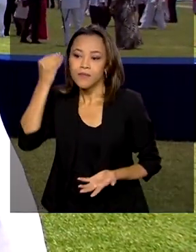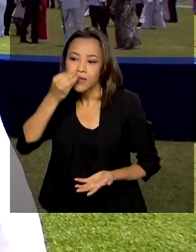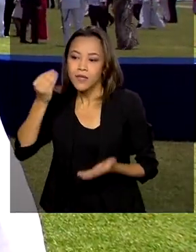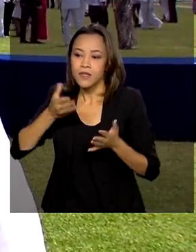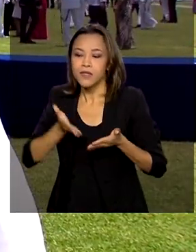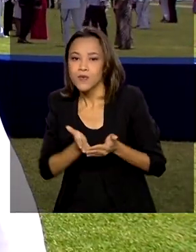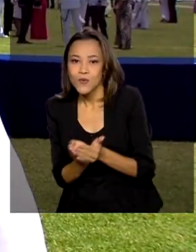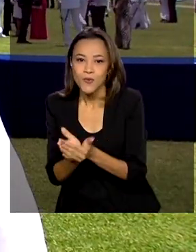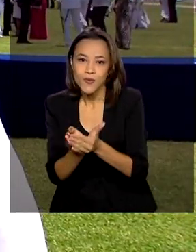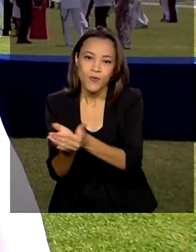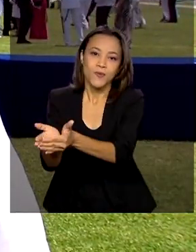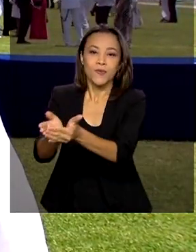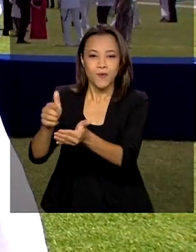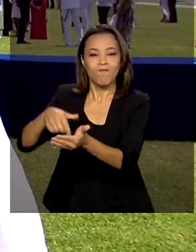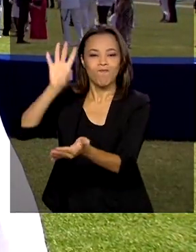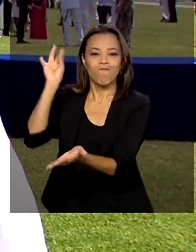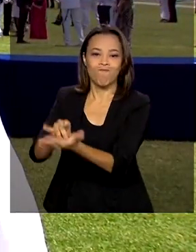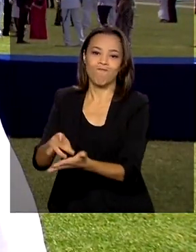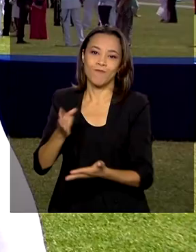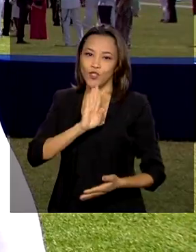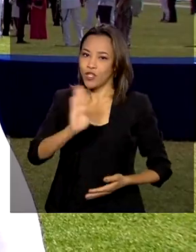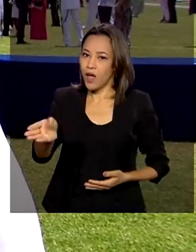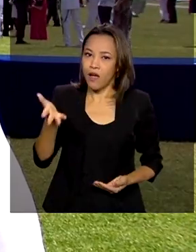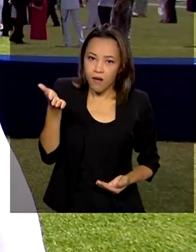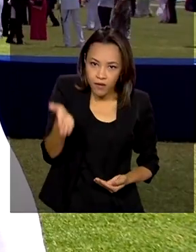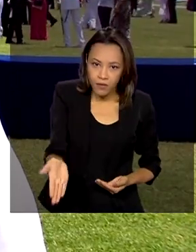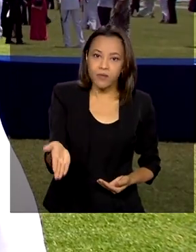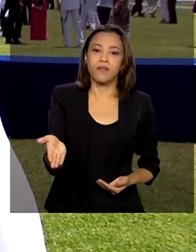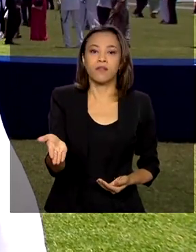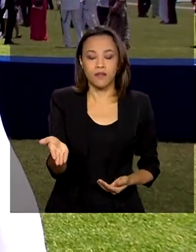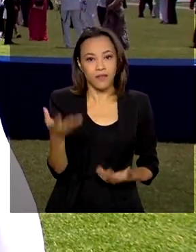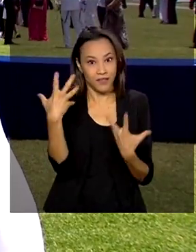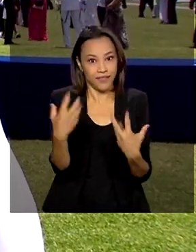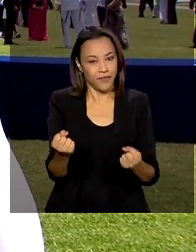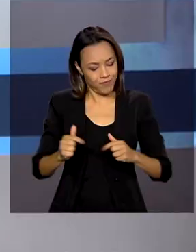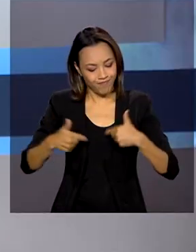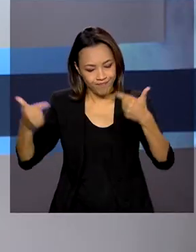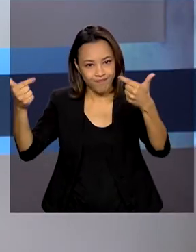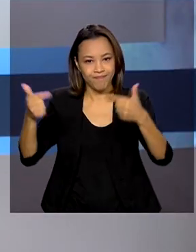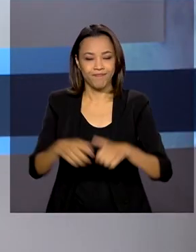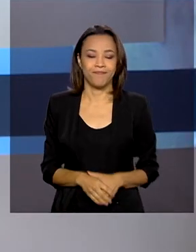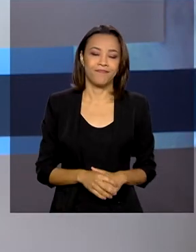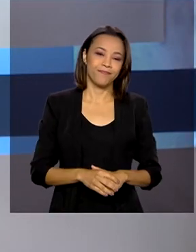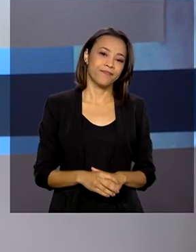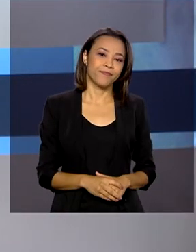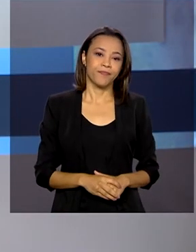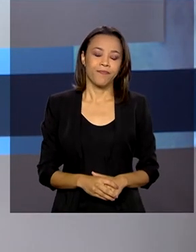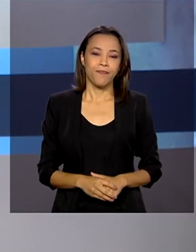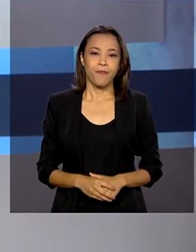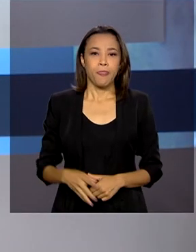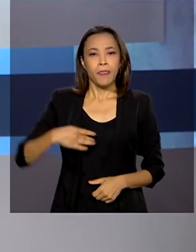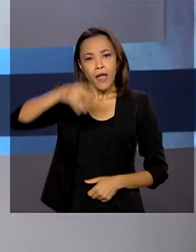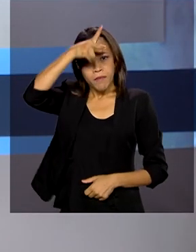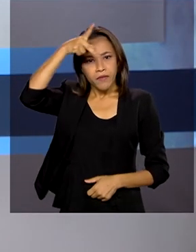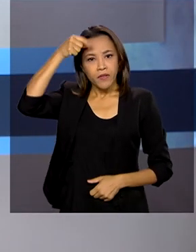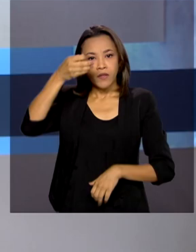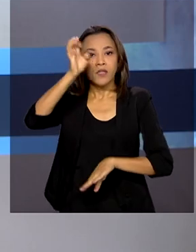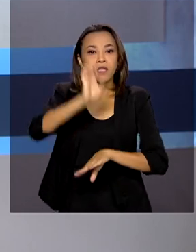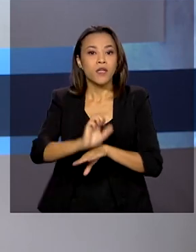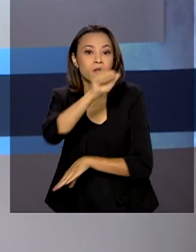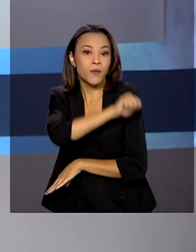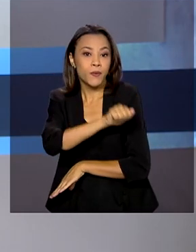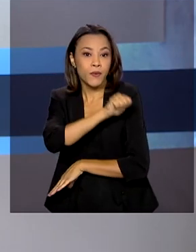Agora é prática praticamente direta, agora e vamos em frente. A Prefeitura do Rio de Janeiro